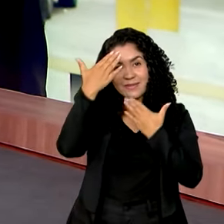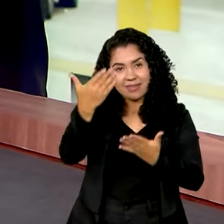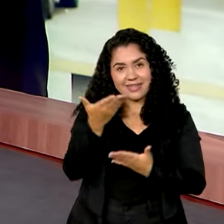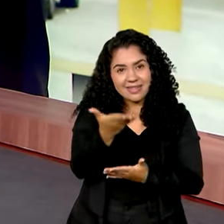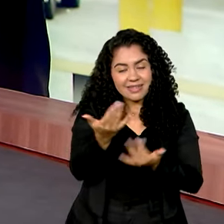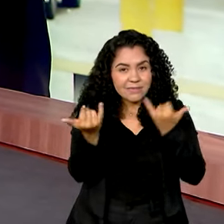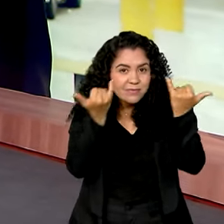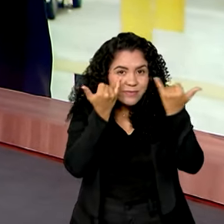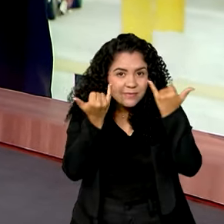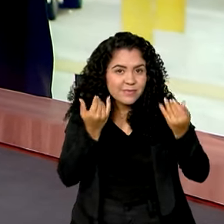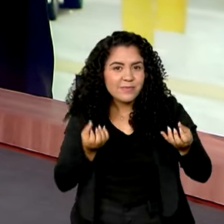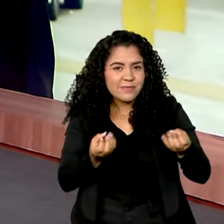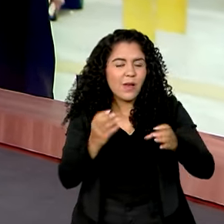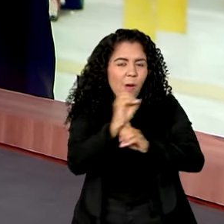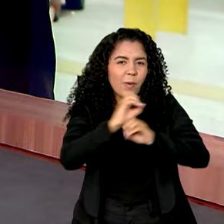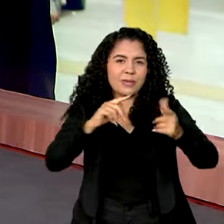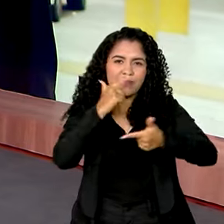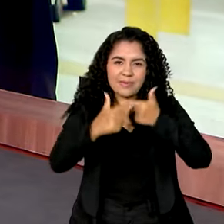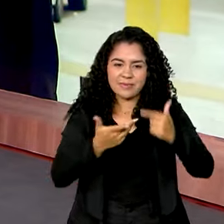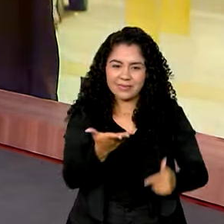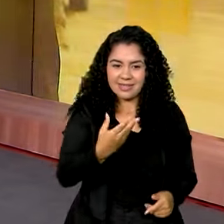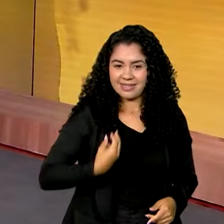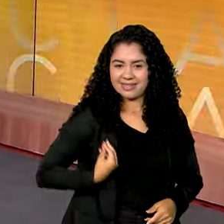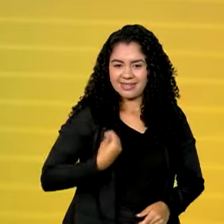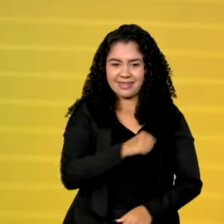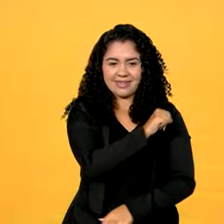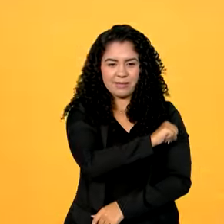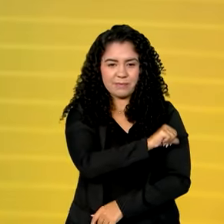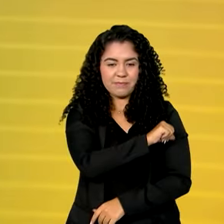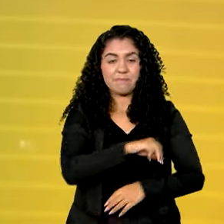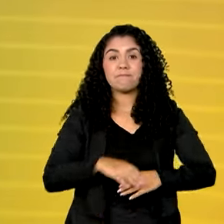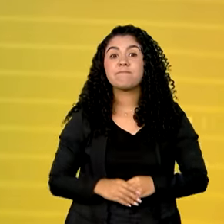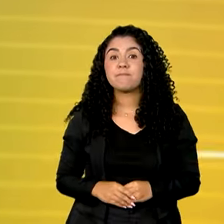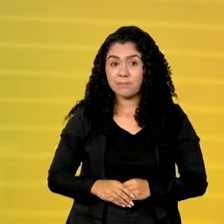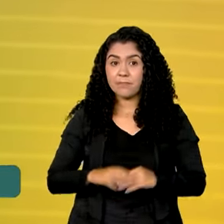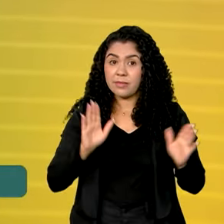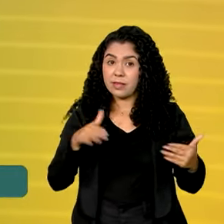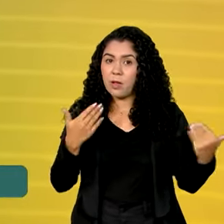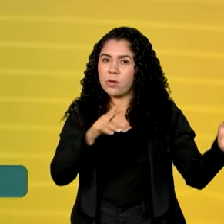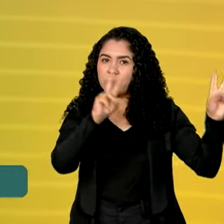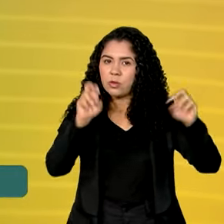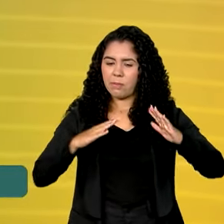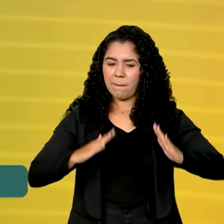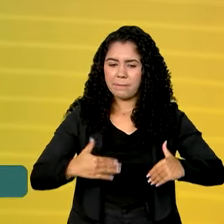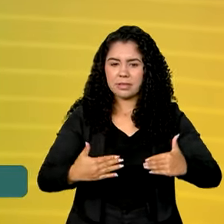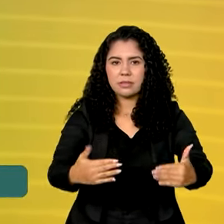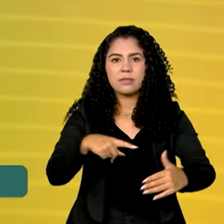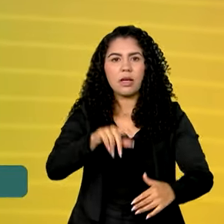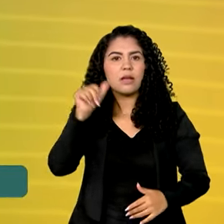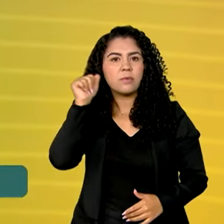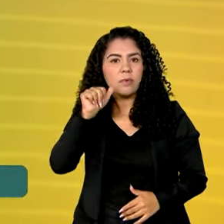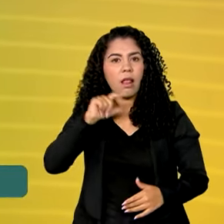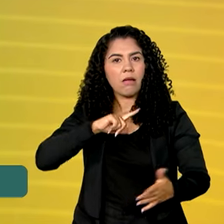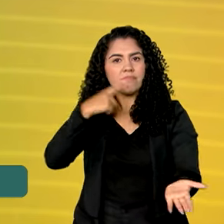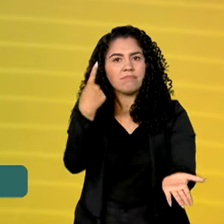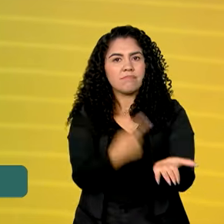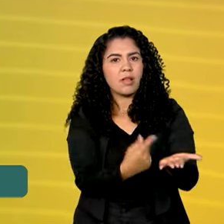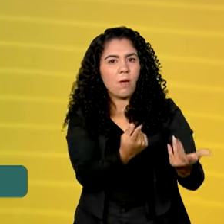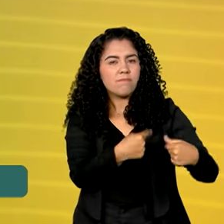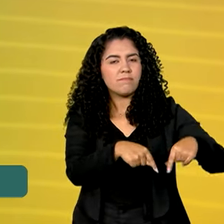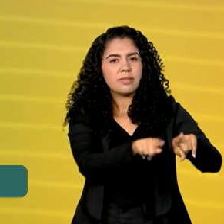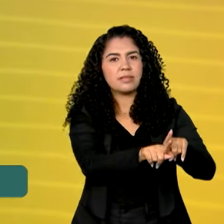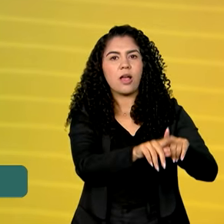pelas informações. Bom trabalho aí no Rio de Janeiro. E o Ministério das Mulheres firmou uma parceria com o Google e juntos